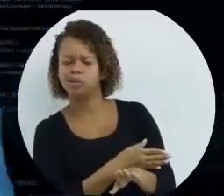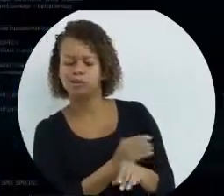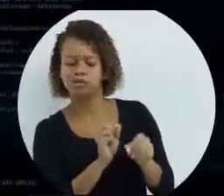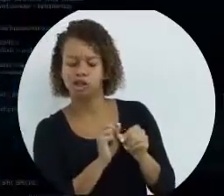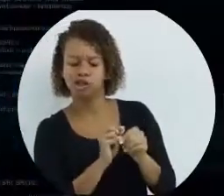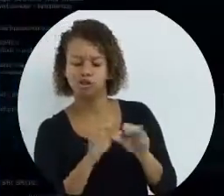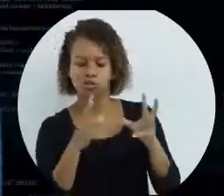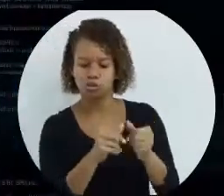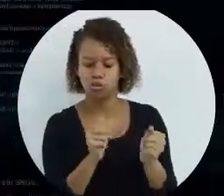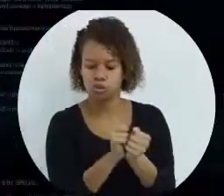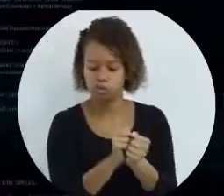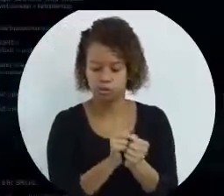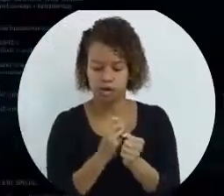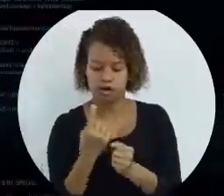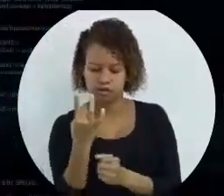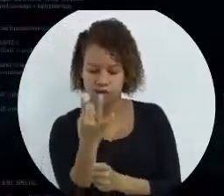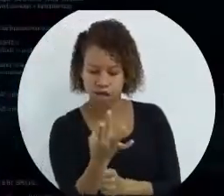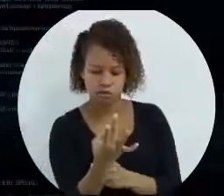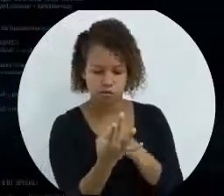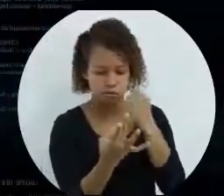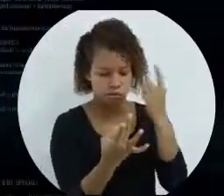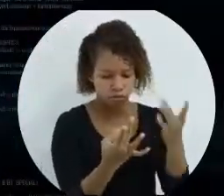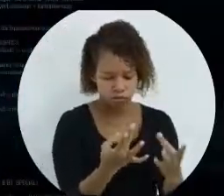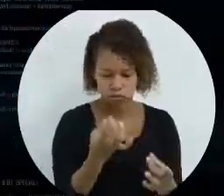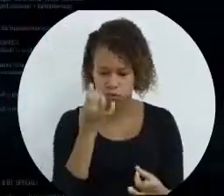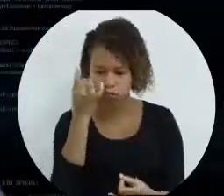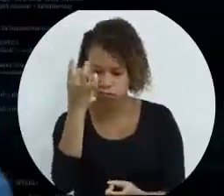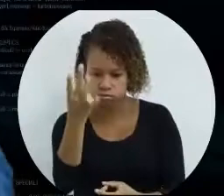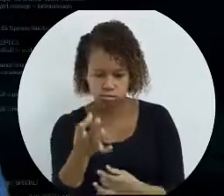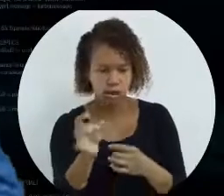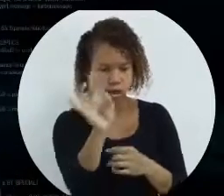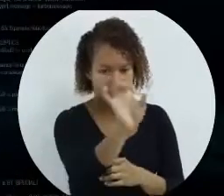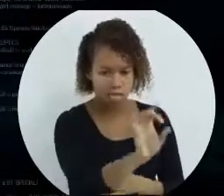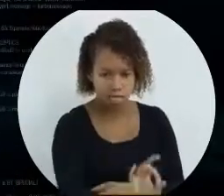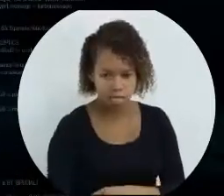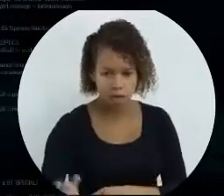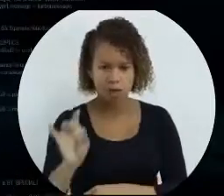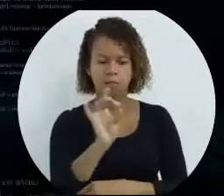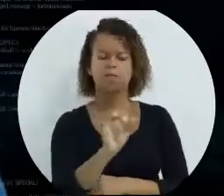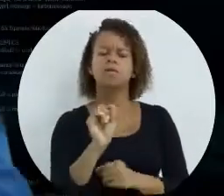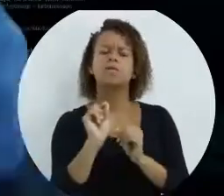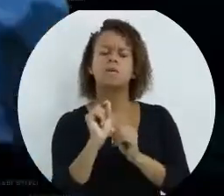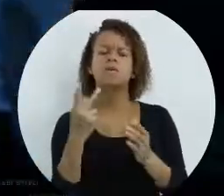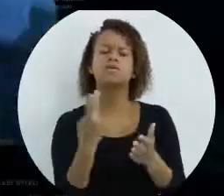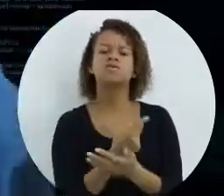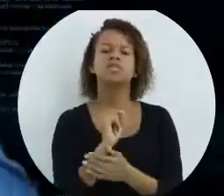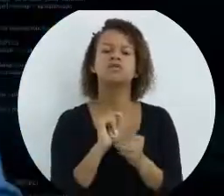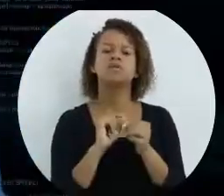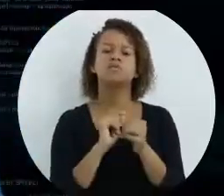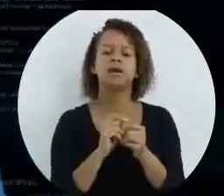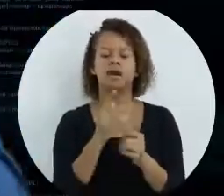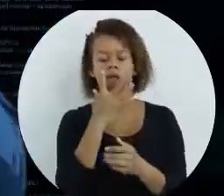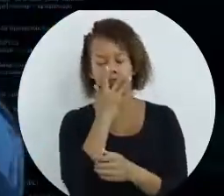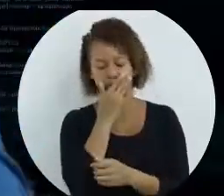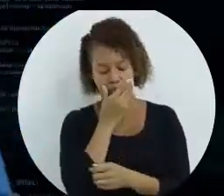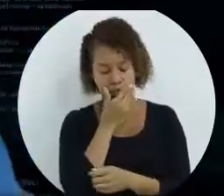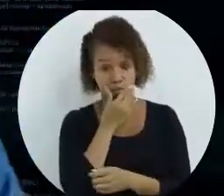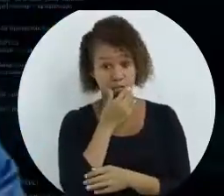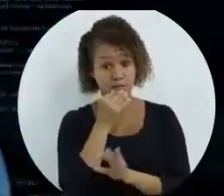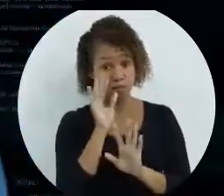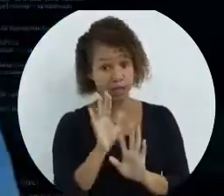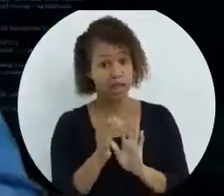esquerda para a direita. Ela só faz uma operação de cada vez. Mas qual é a operação que ele vai fazer primeiro? Aí a gente tem a precedência.